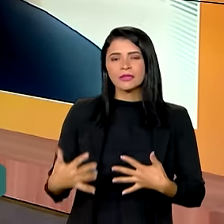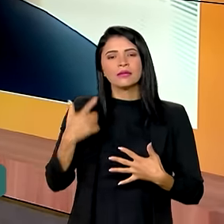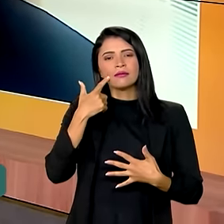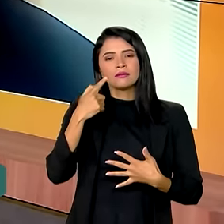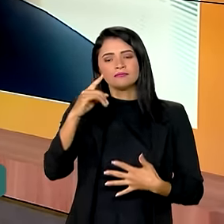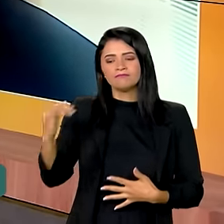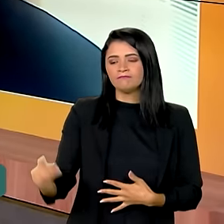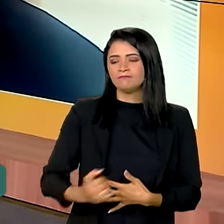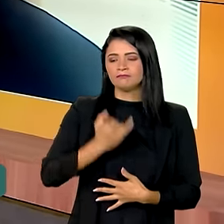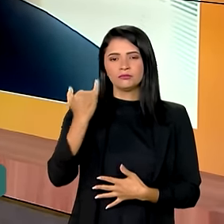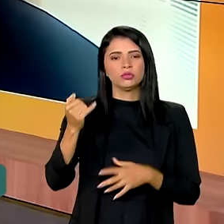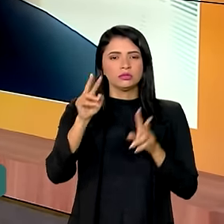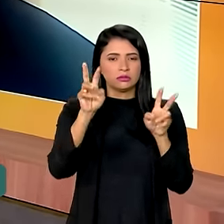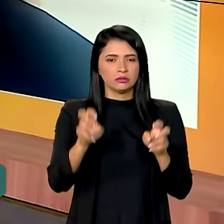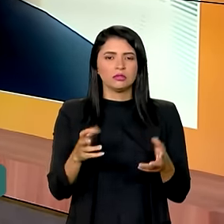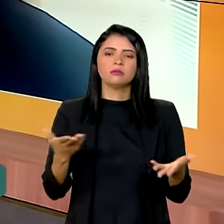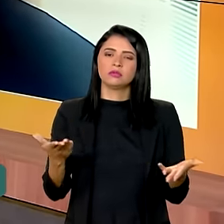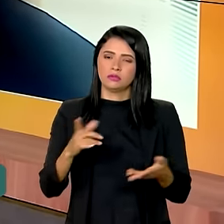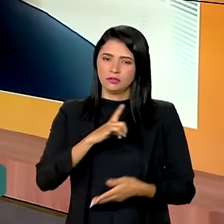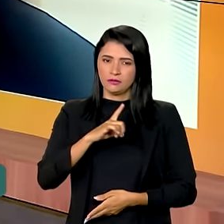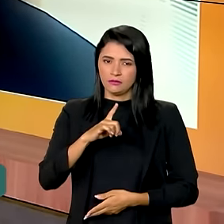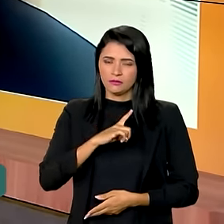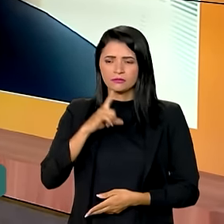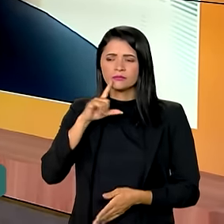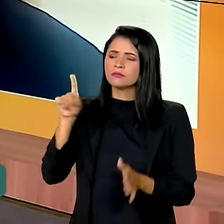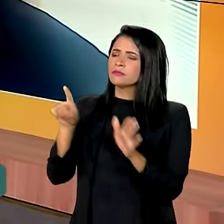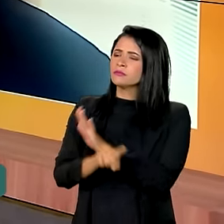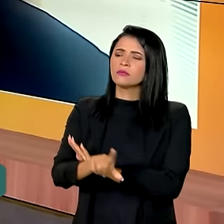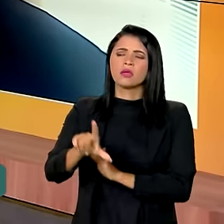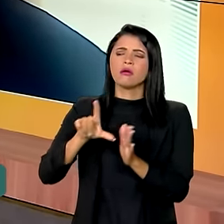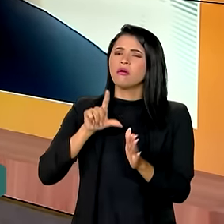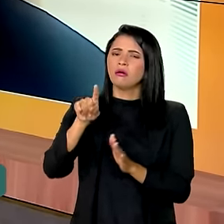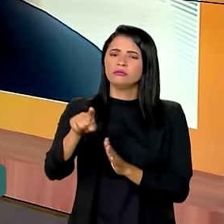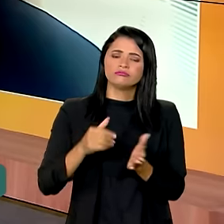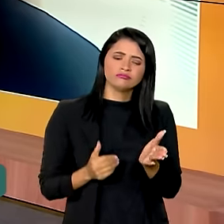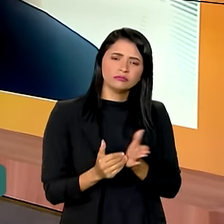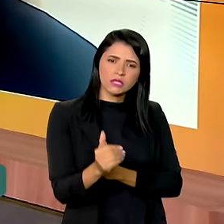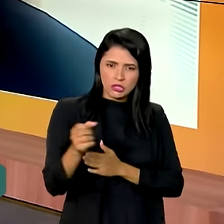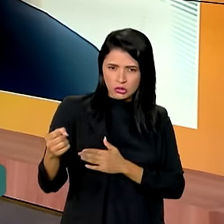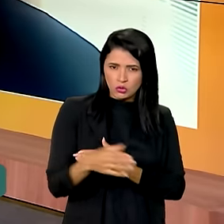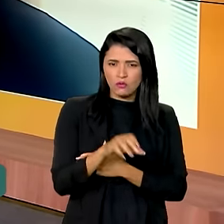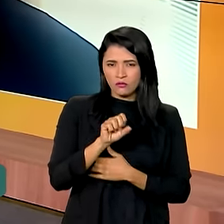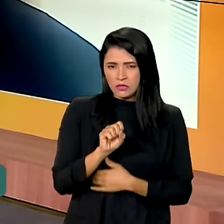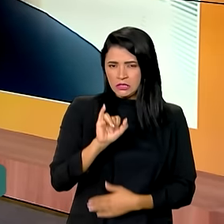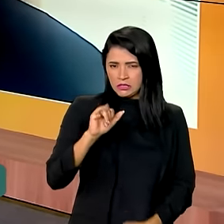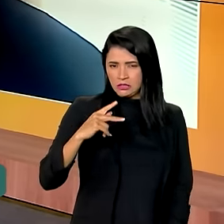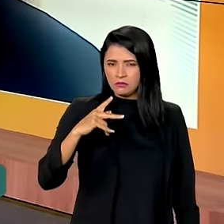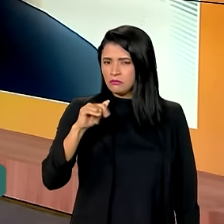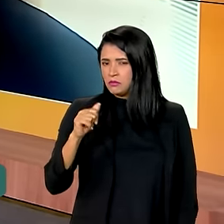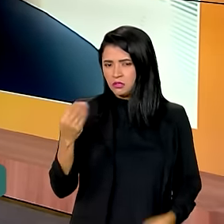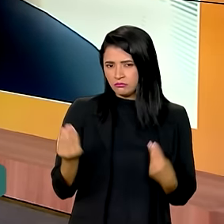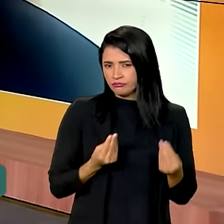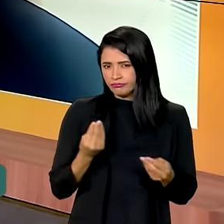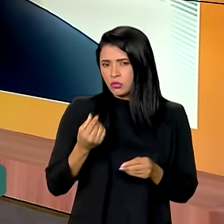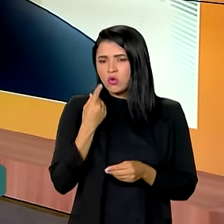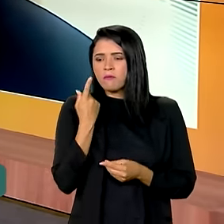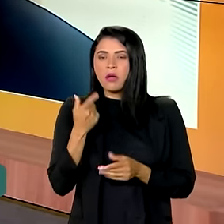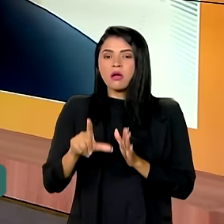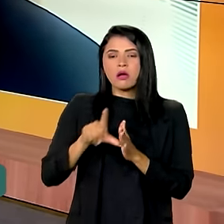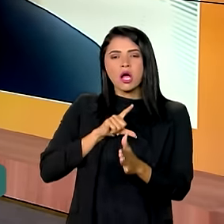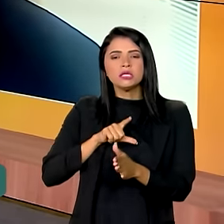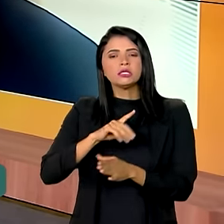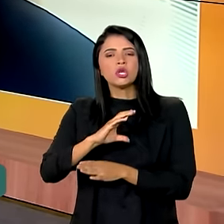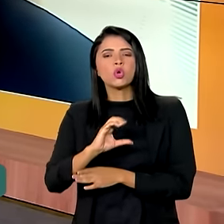importante passo que temos ontem. Secretário, antes da gente falar do novo CIPIA, dessa nova ferramenta, vamos falar de conselhos tutelares.